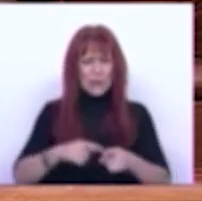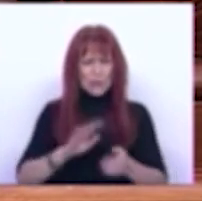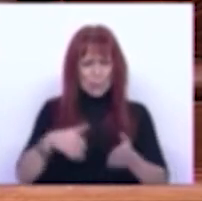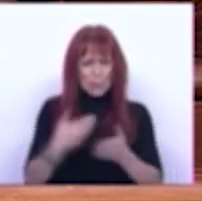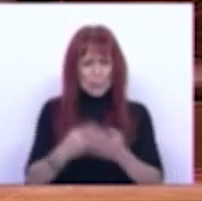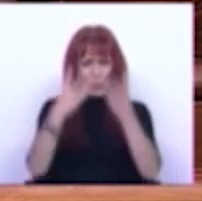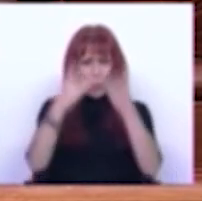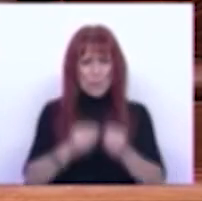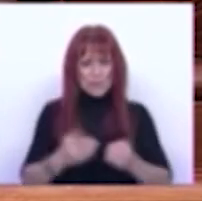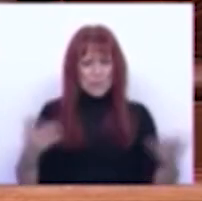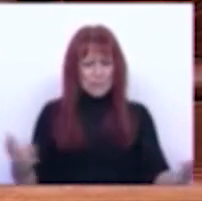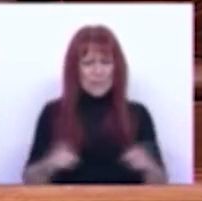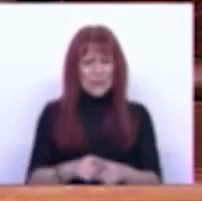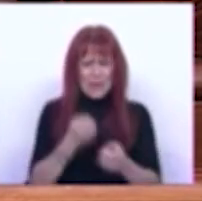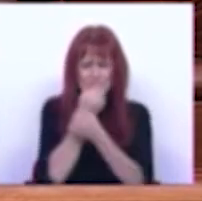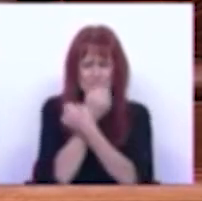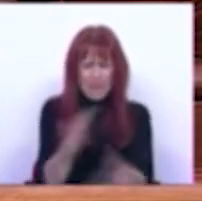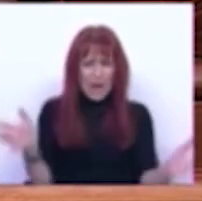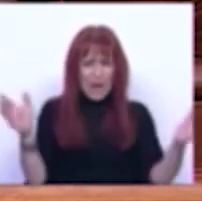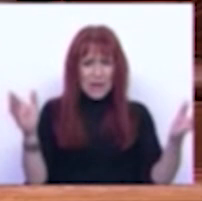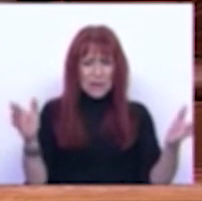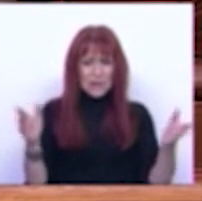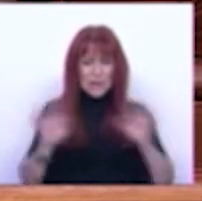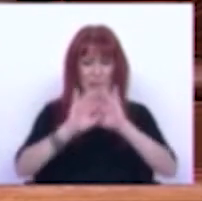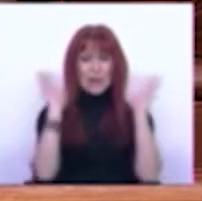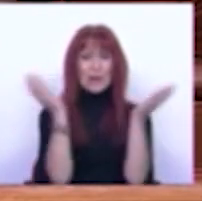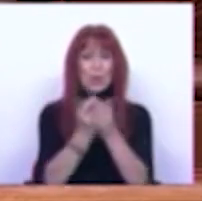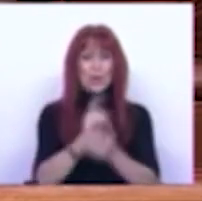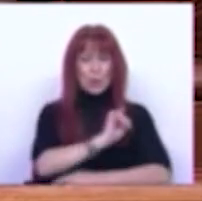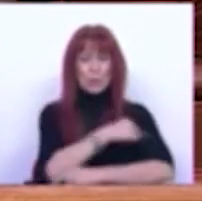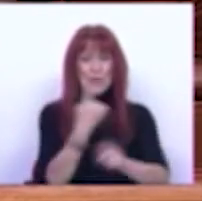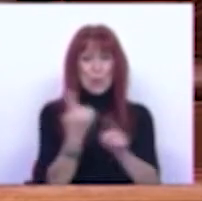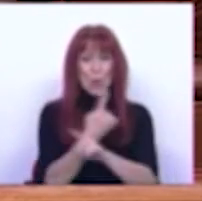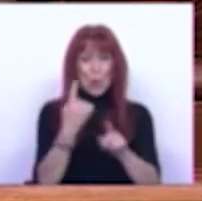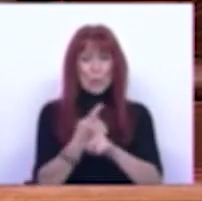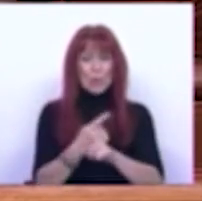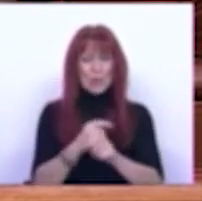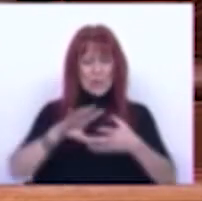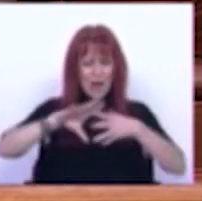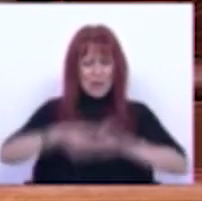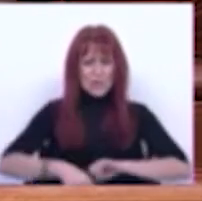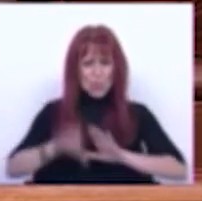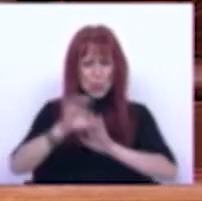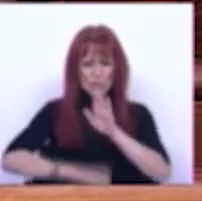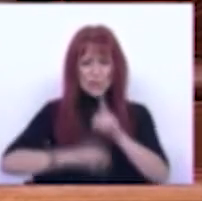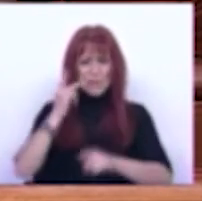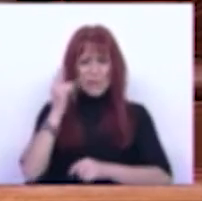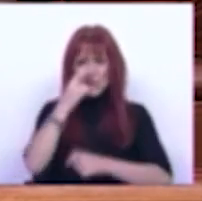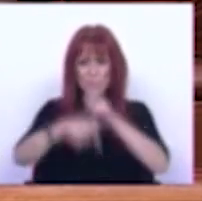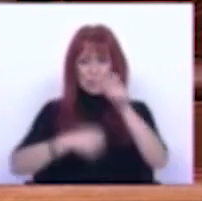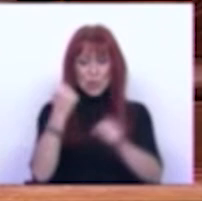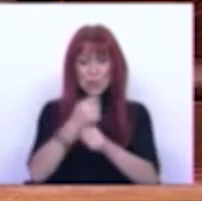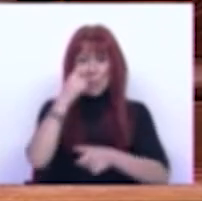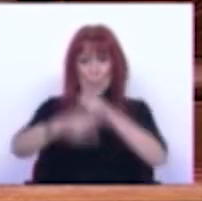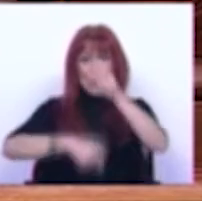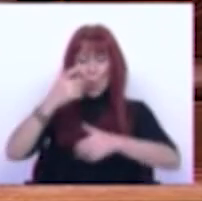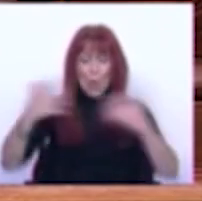proposta de orçamento a perda generalizada do poder de compra a degradação das condições de vida dos trabalhadores e